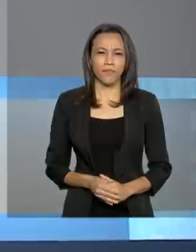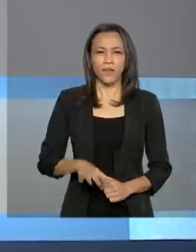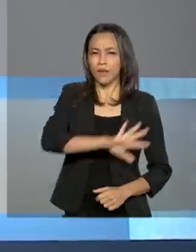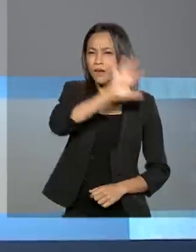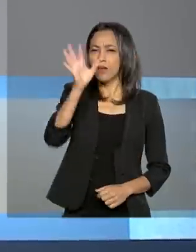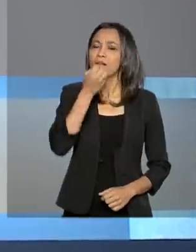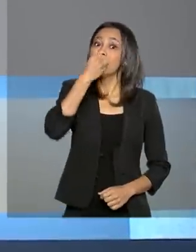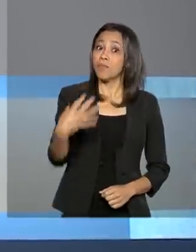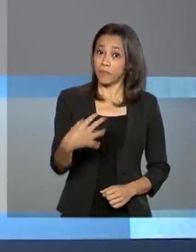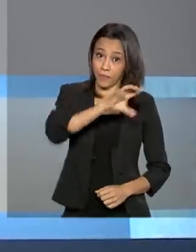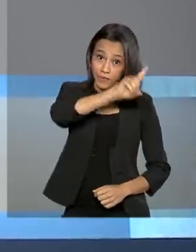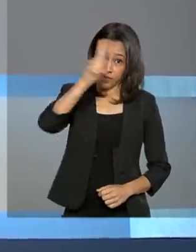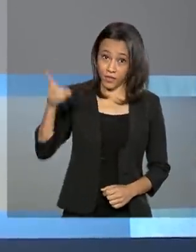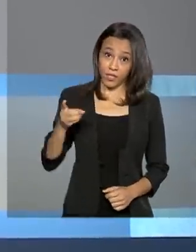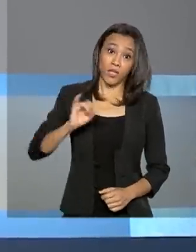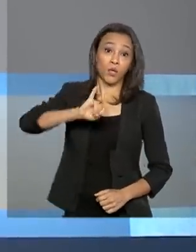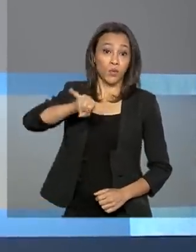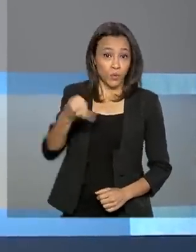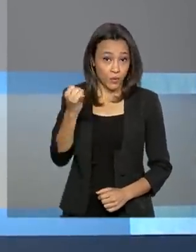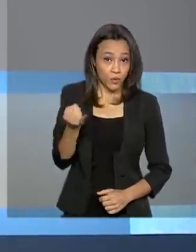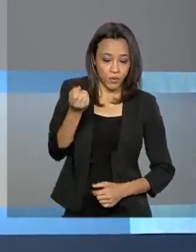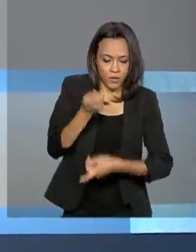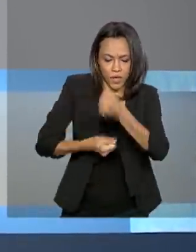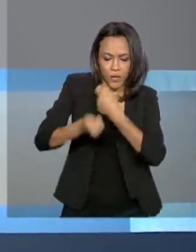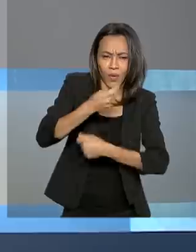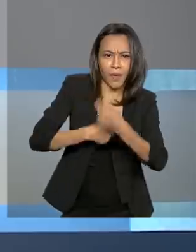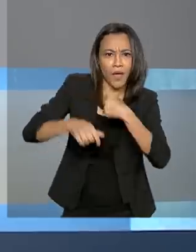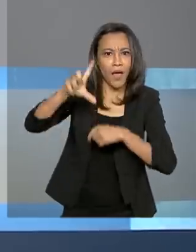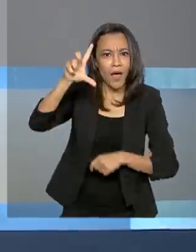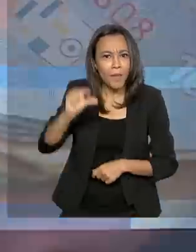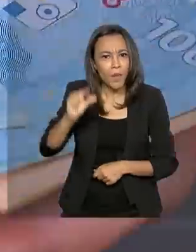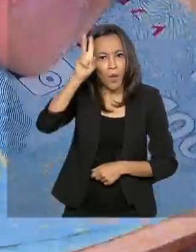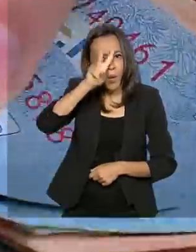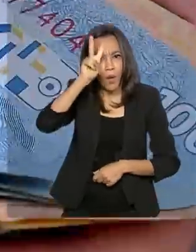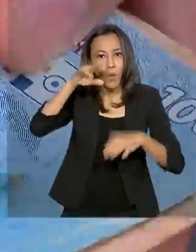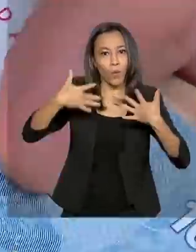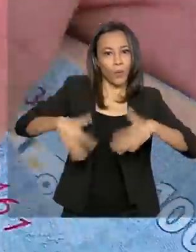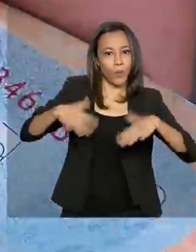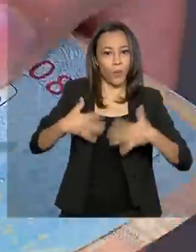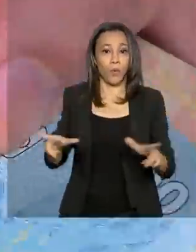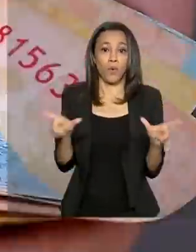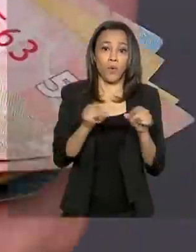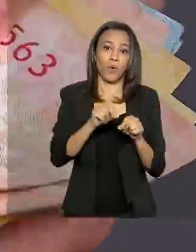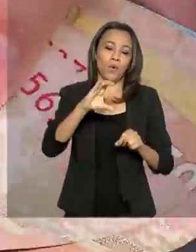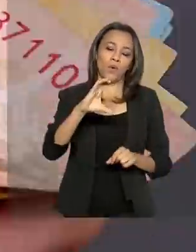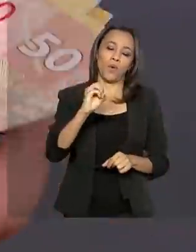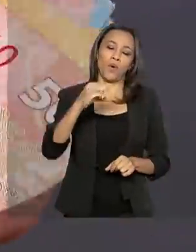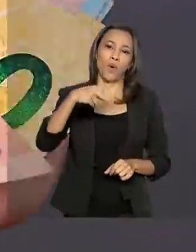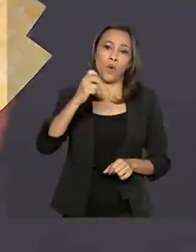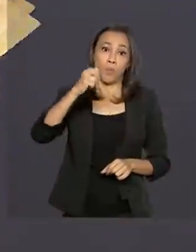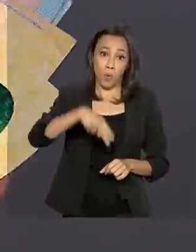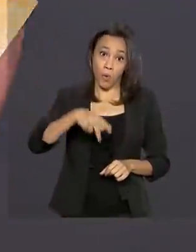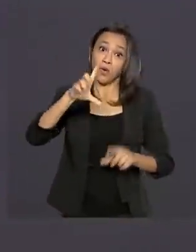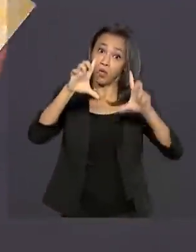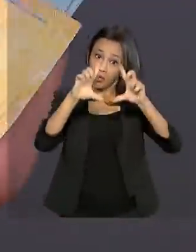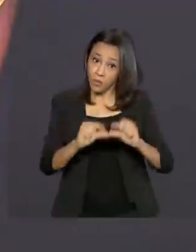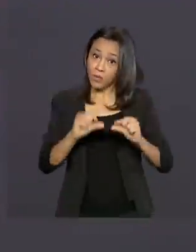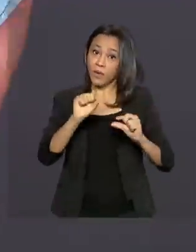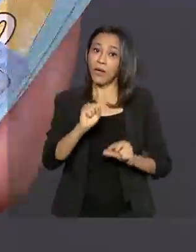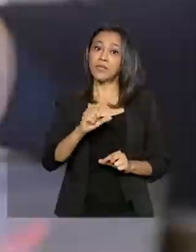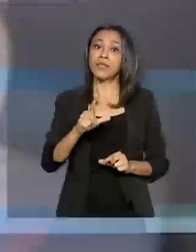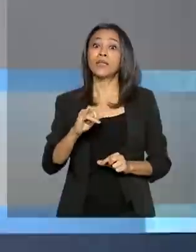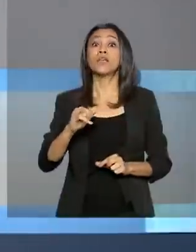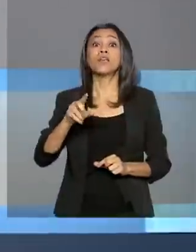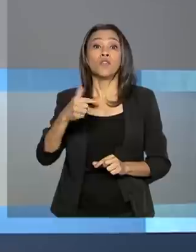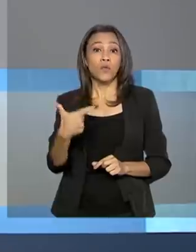Olá, bom dia! Taxa de juros da economia é a menor da história. Copom Corta Selic, que agora está em 2,25%